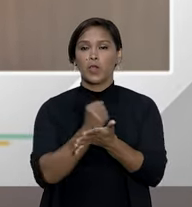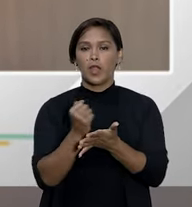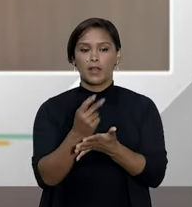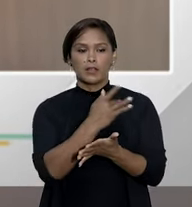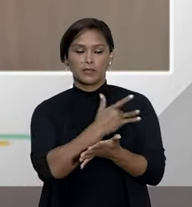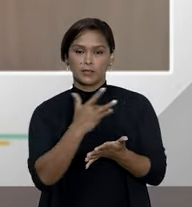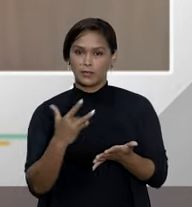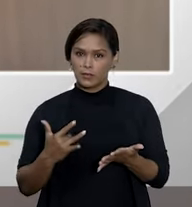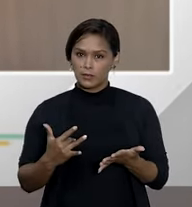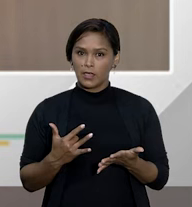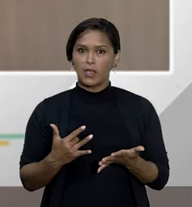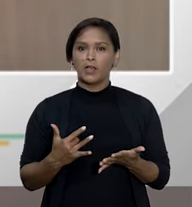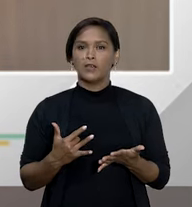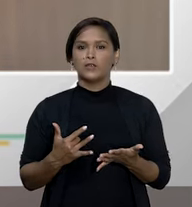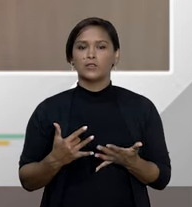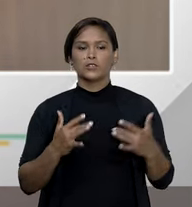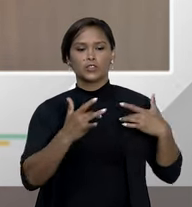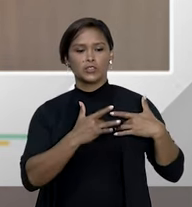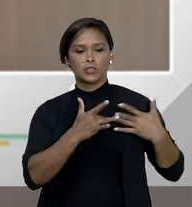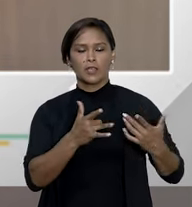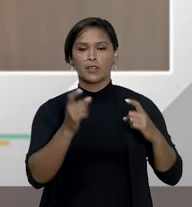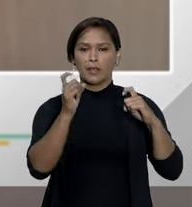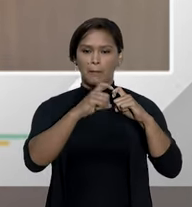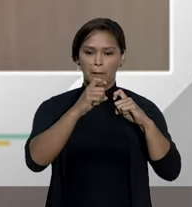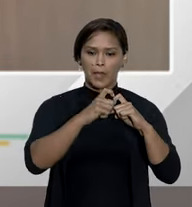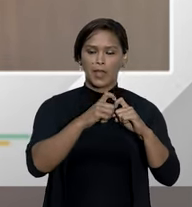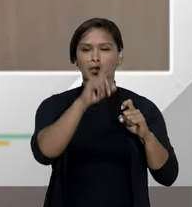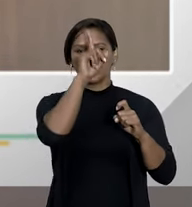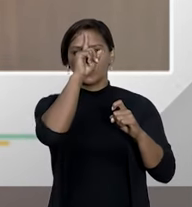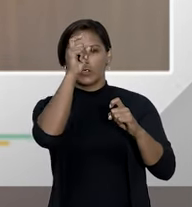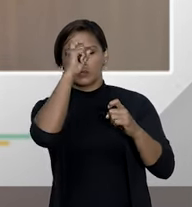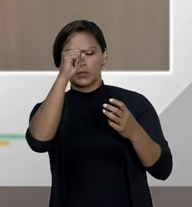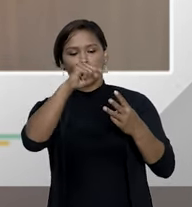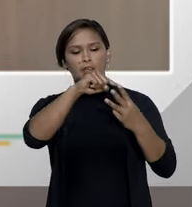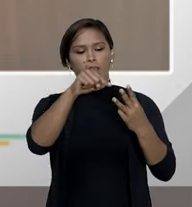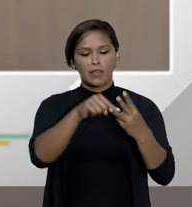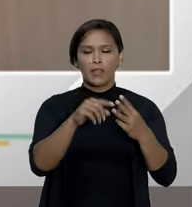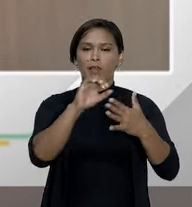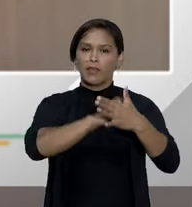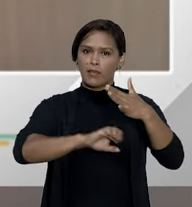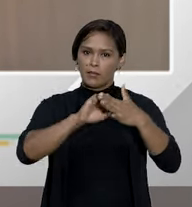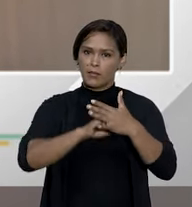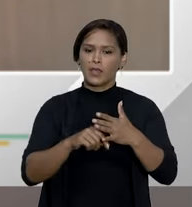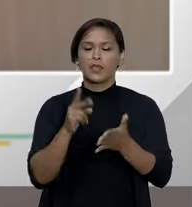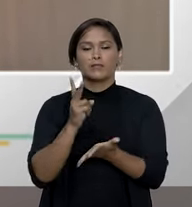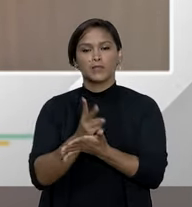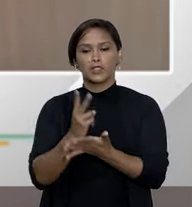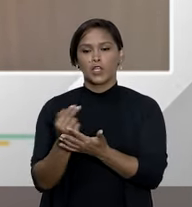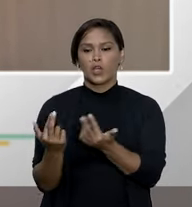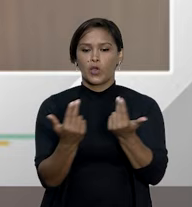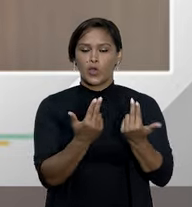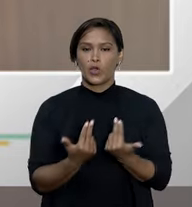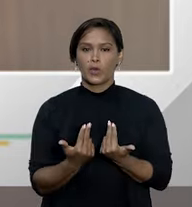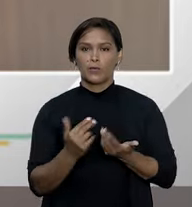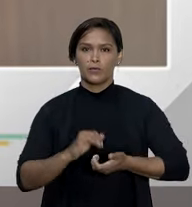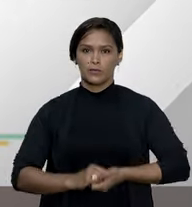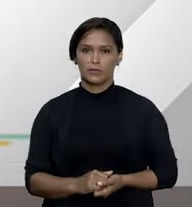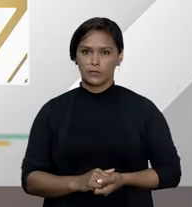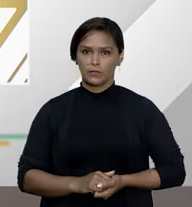sobre a solidariedade médica de hospitais e conveniados nós temos mantido esse mesmo entendimento